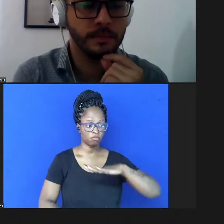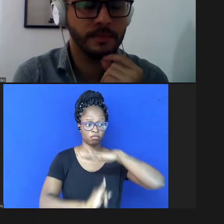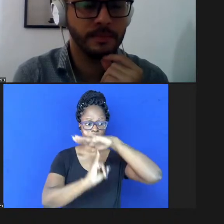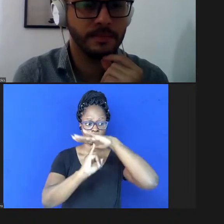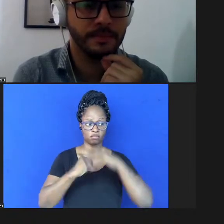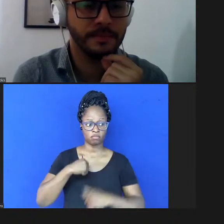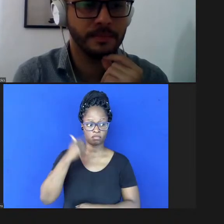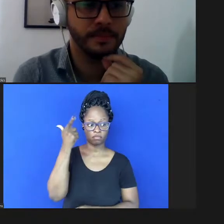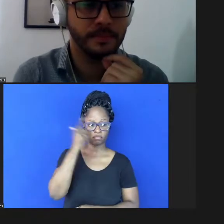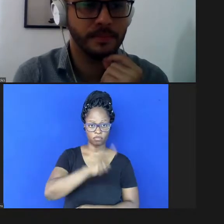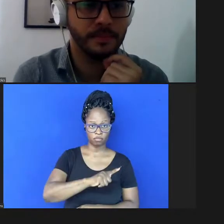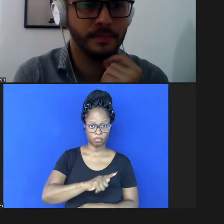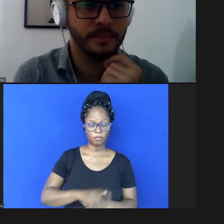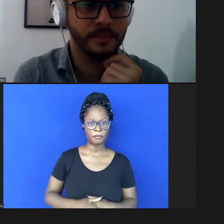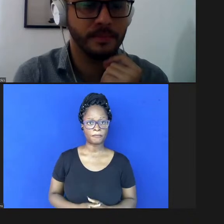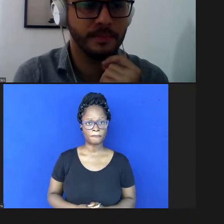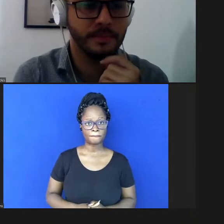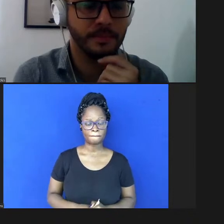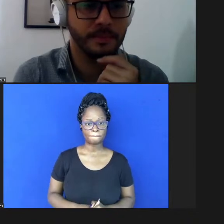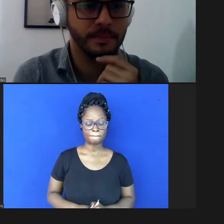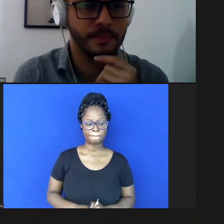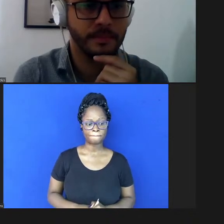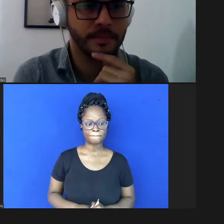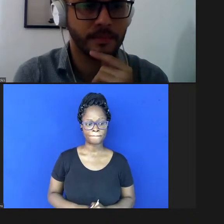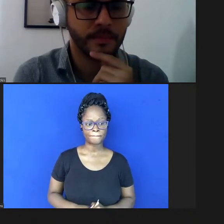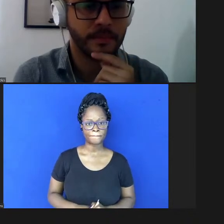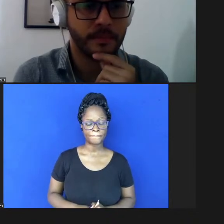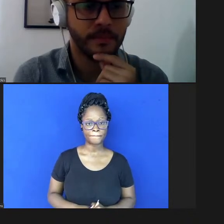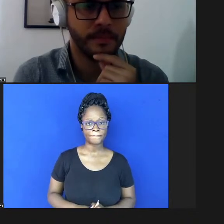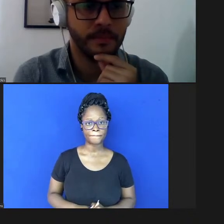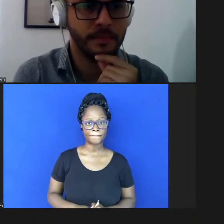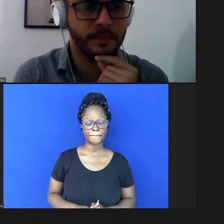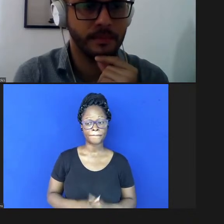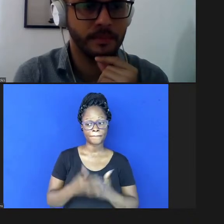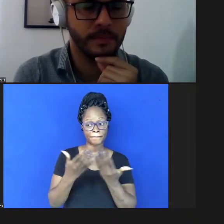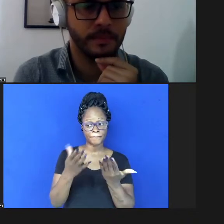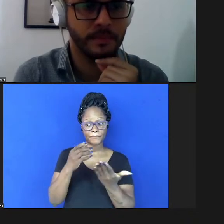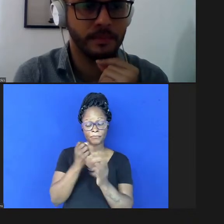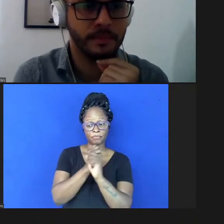em 2007